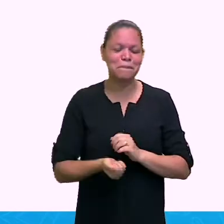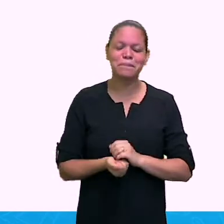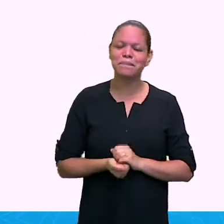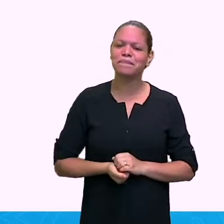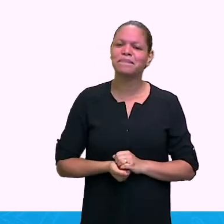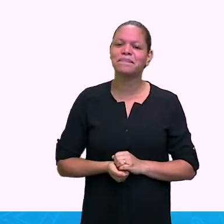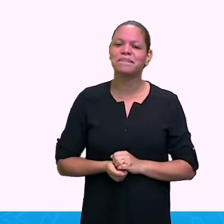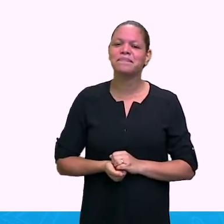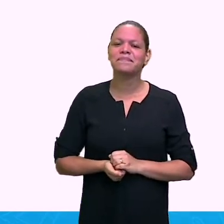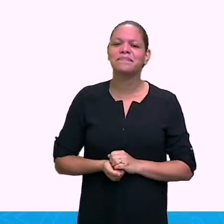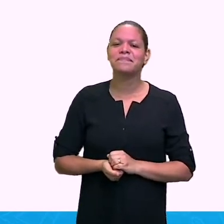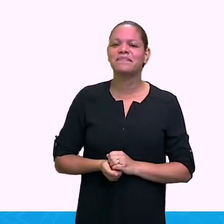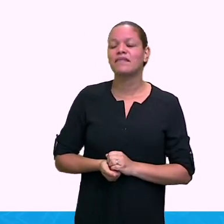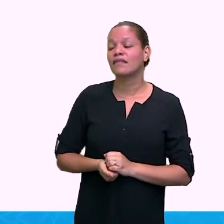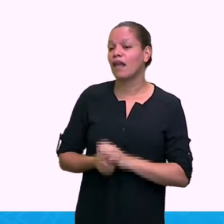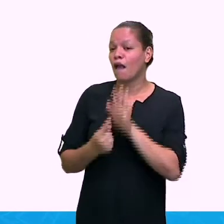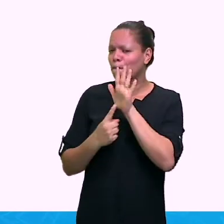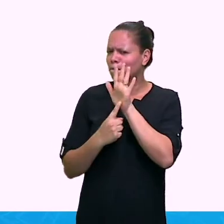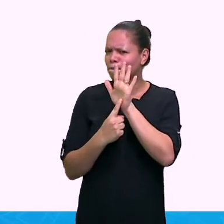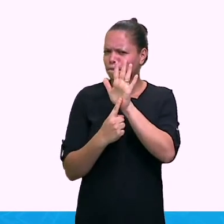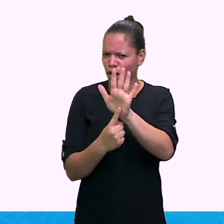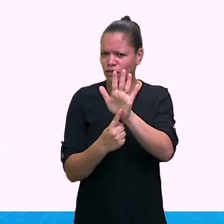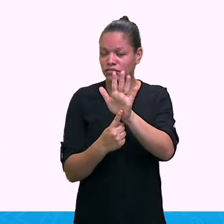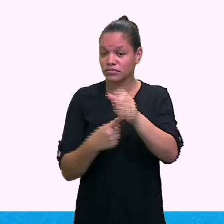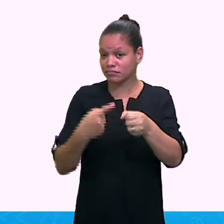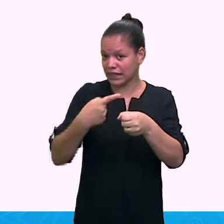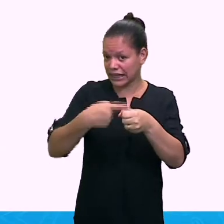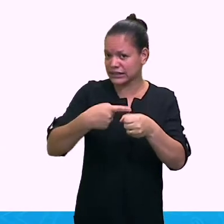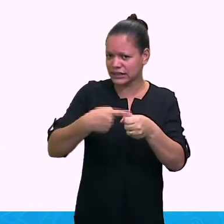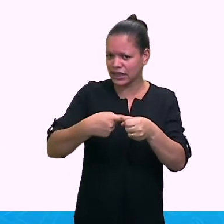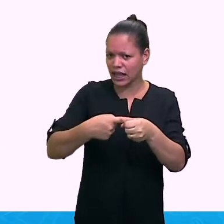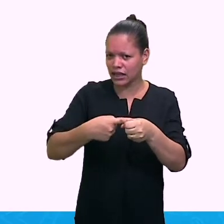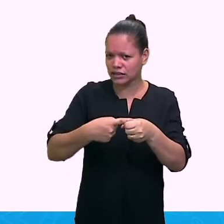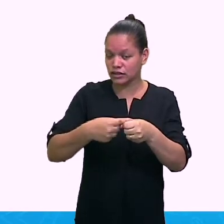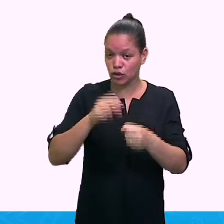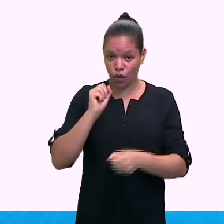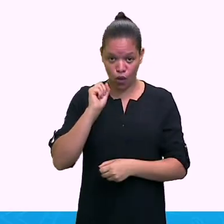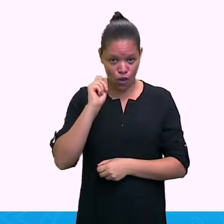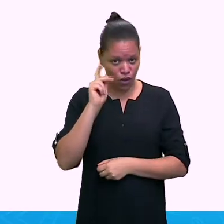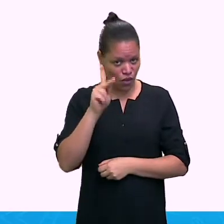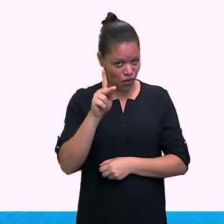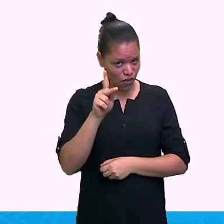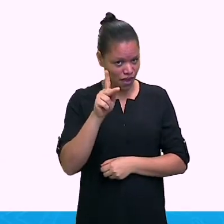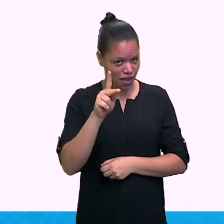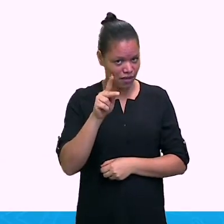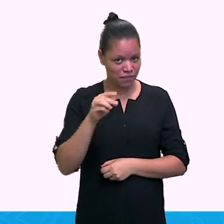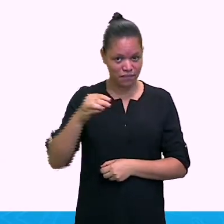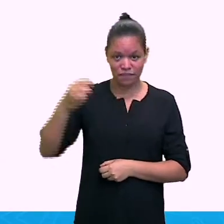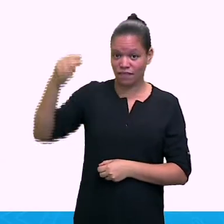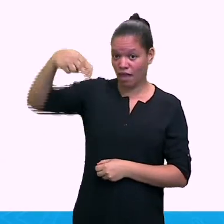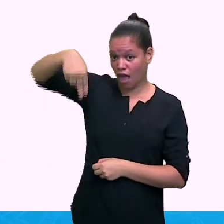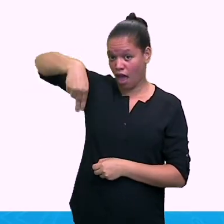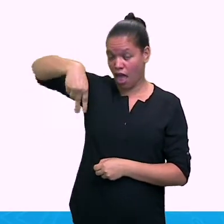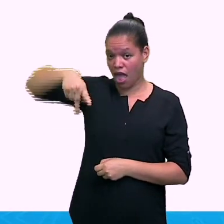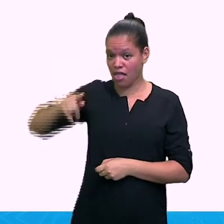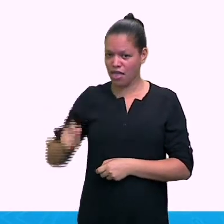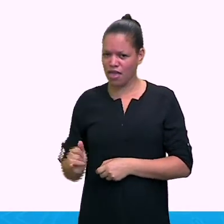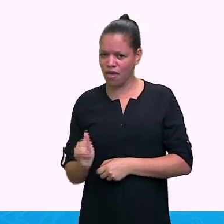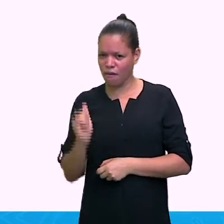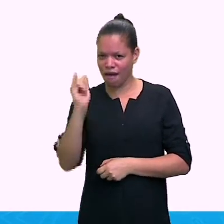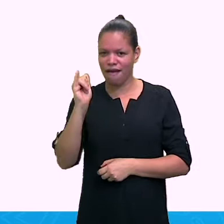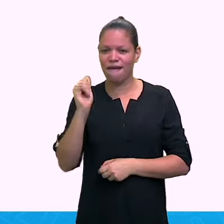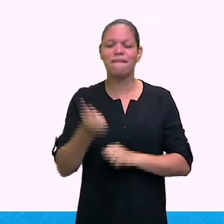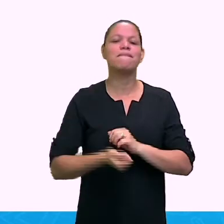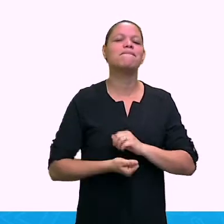então os dois servem para poder se referir a Nova York, ok? New York, NY, Nova York. Então,